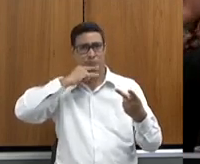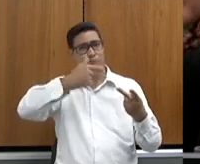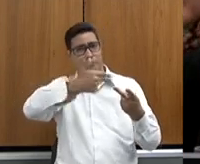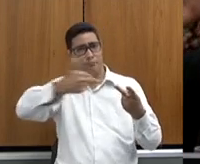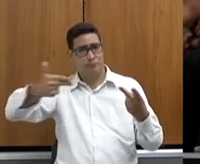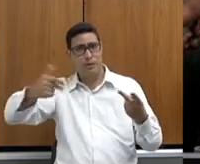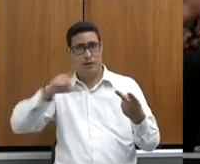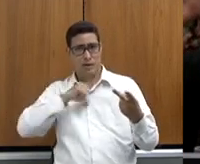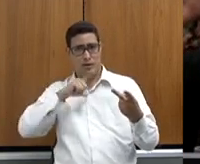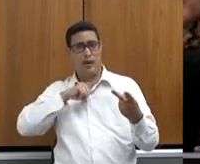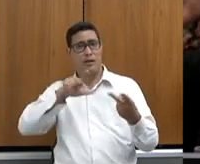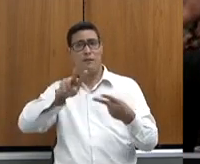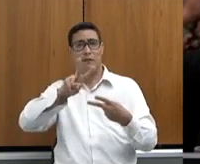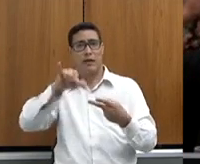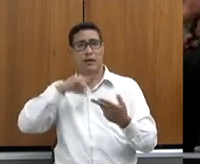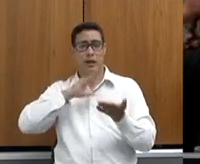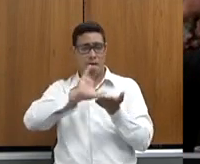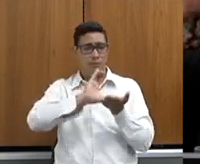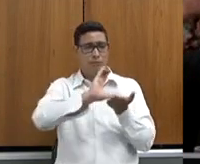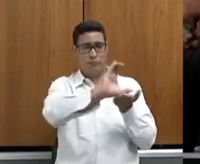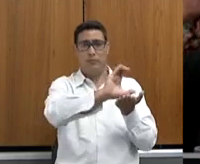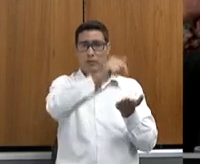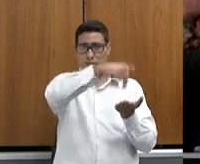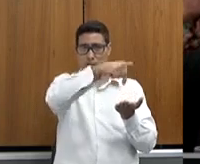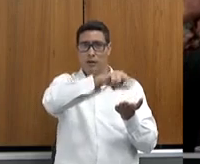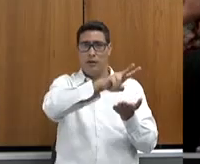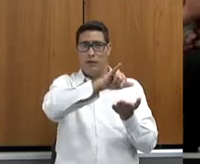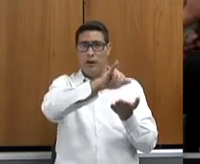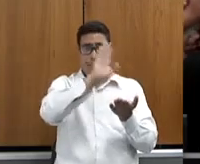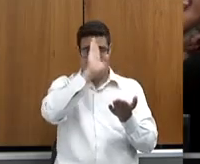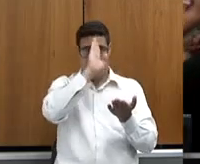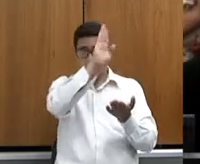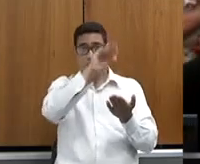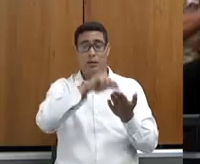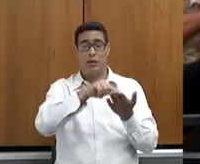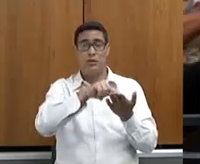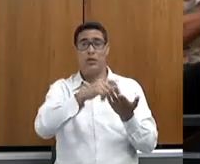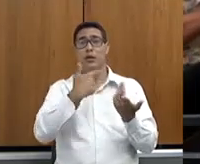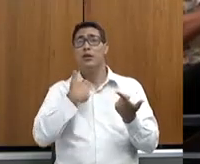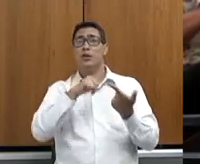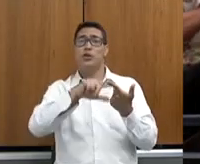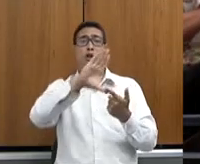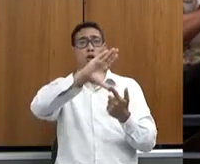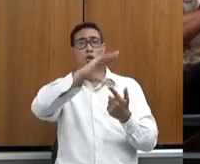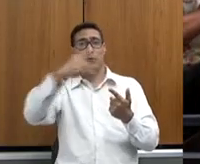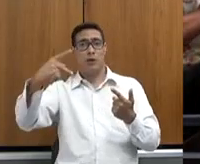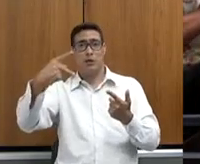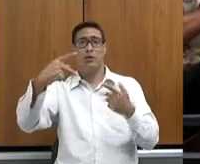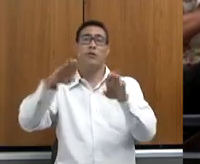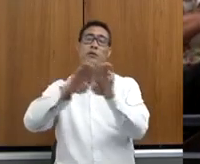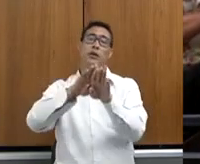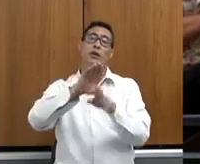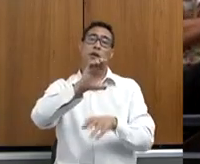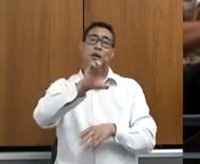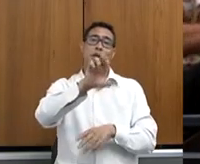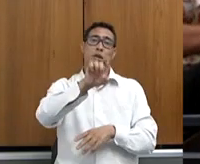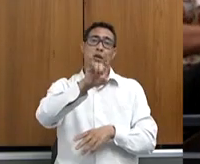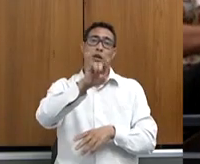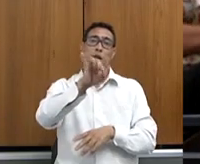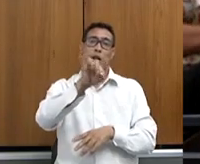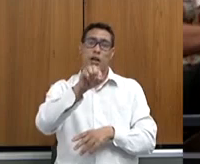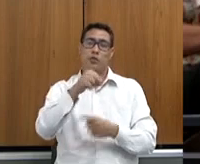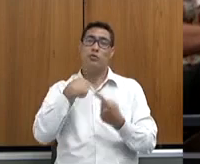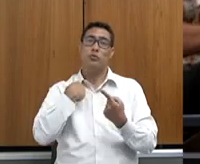já essa linha de crédito lançada através, principalmente, do PR, através de cooperativa de crédito, sem muita burocracia, para o produtor tirar lá